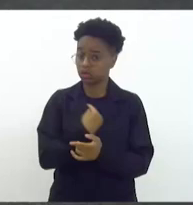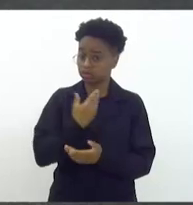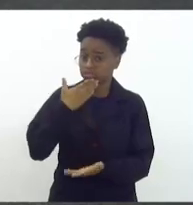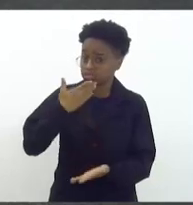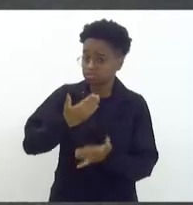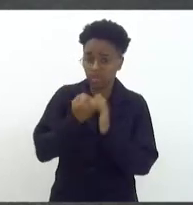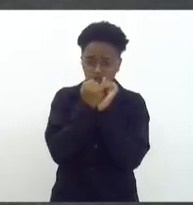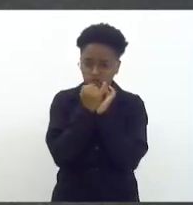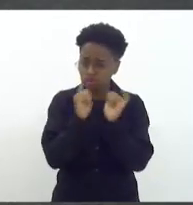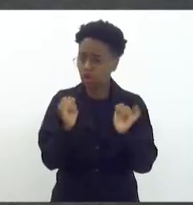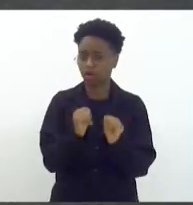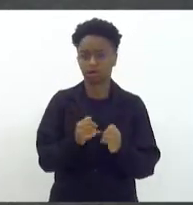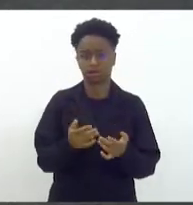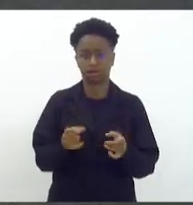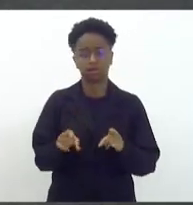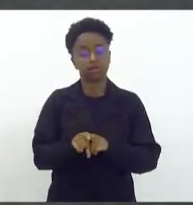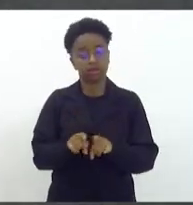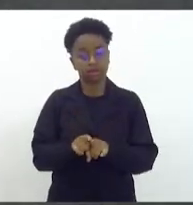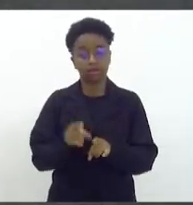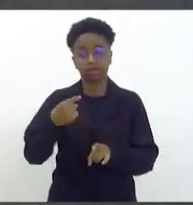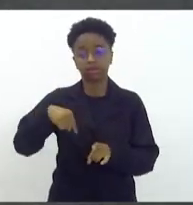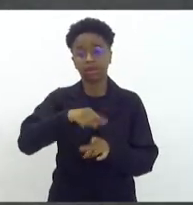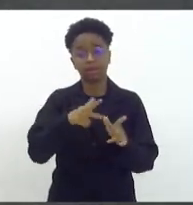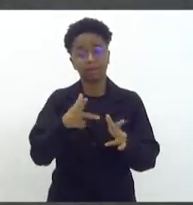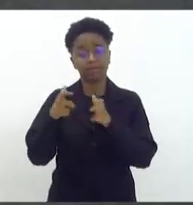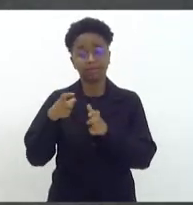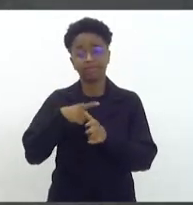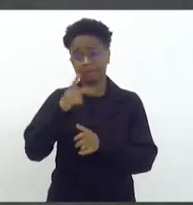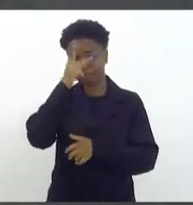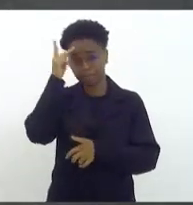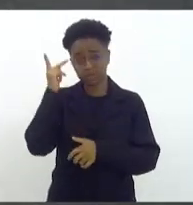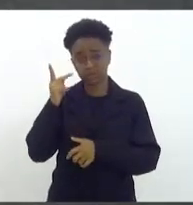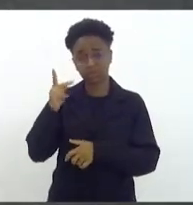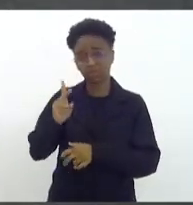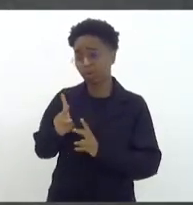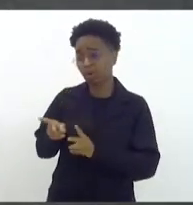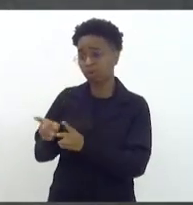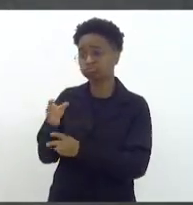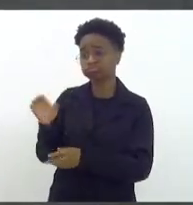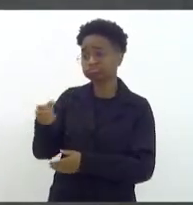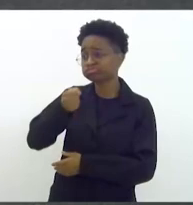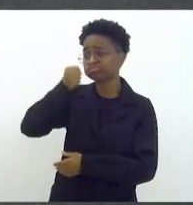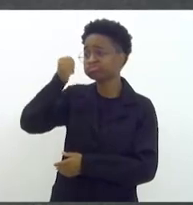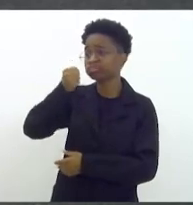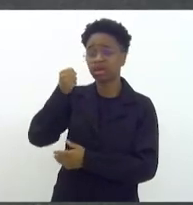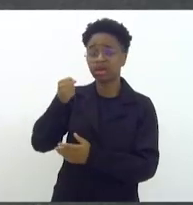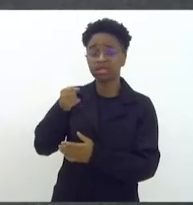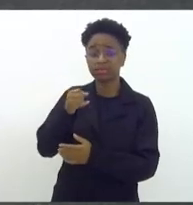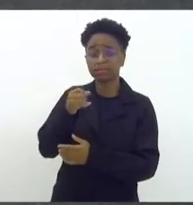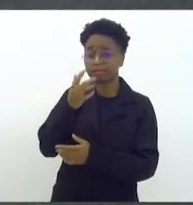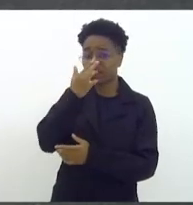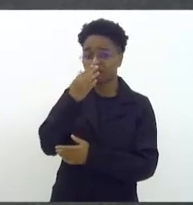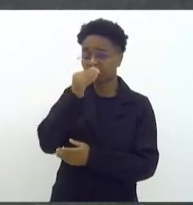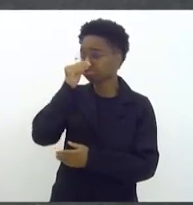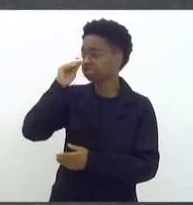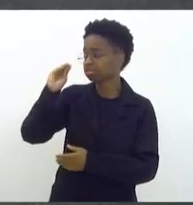imensamente. E vendo que, do lado, tinham pessoas que continuavam tomando uma cerveja como se fosse